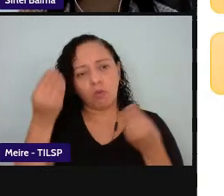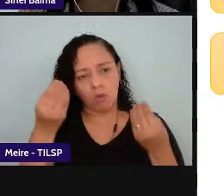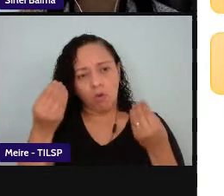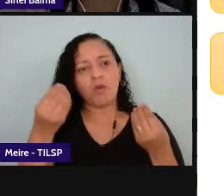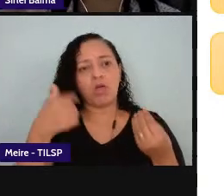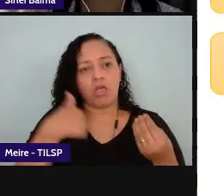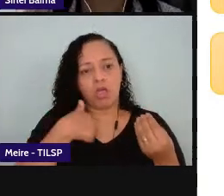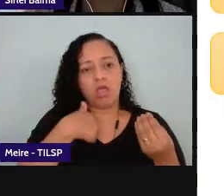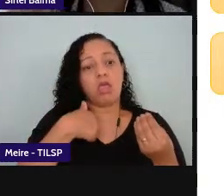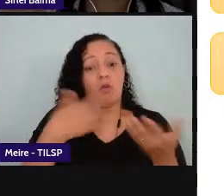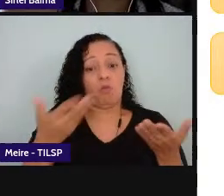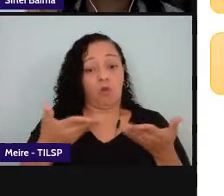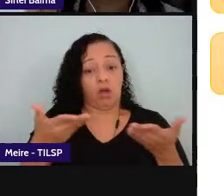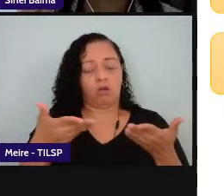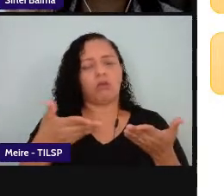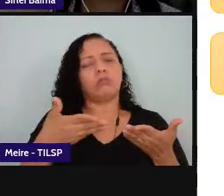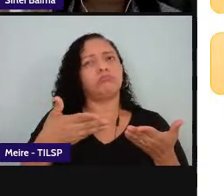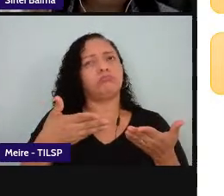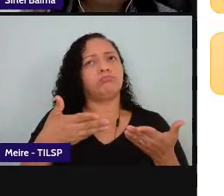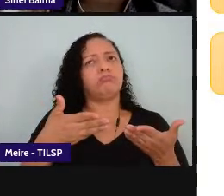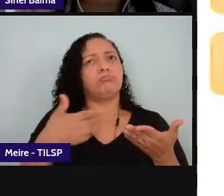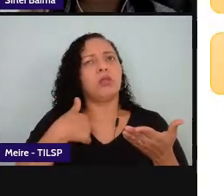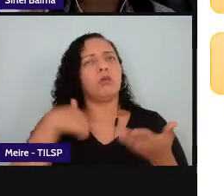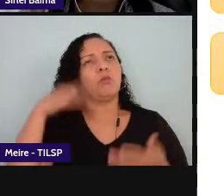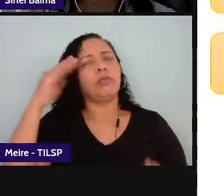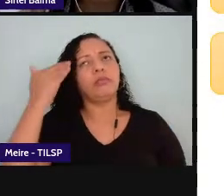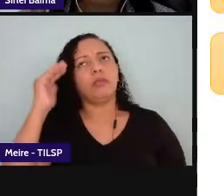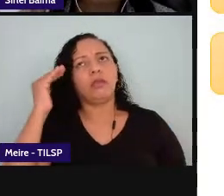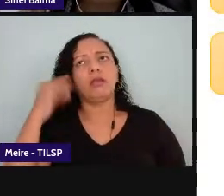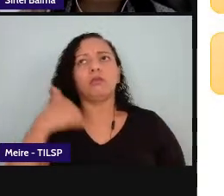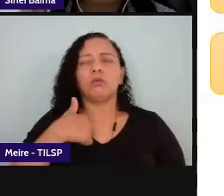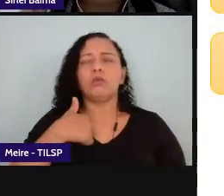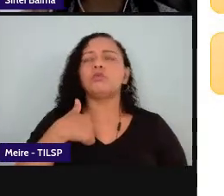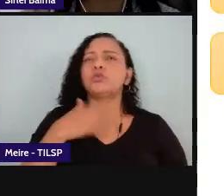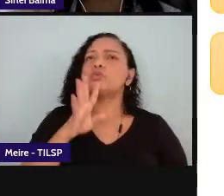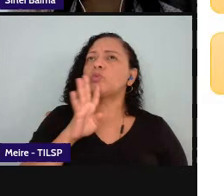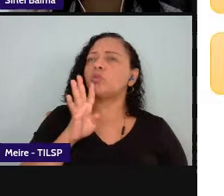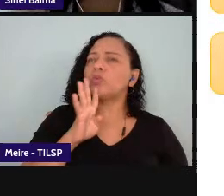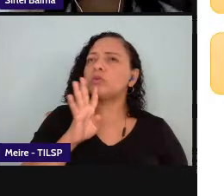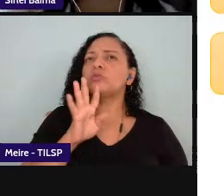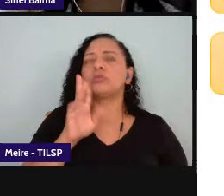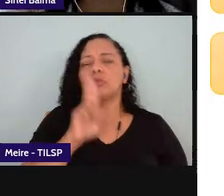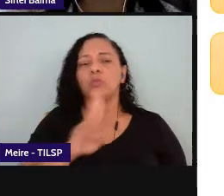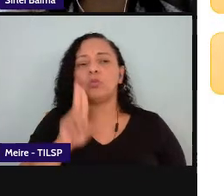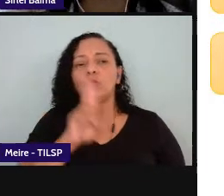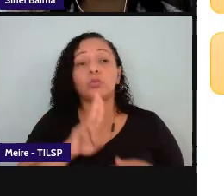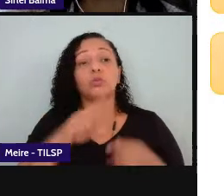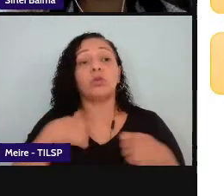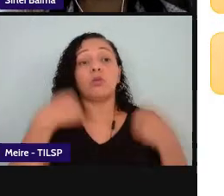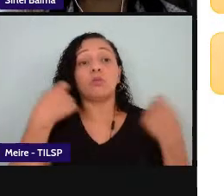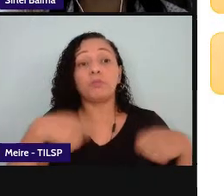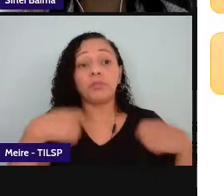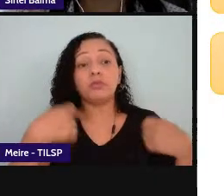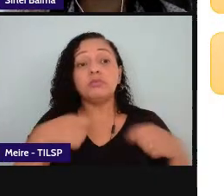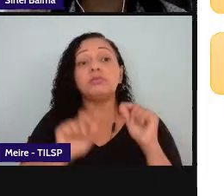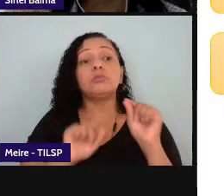linguagem então agora eu conheço eu compreendo eu já explorei eu analiso eu utilizo mas eu preciso